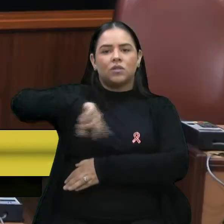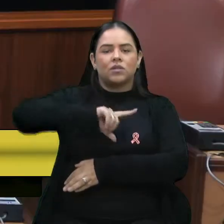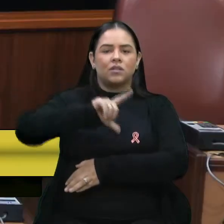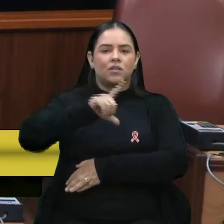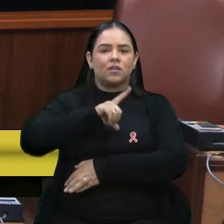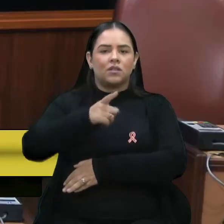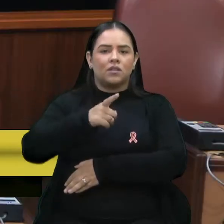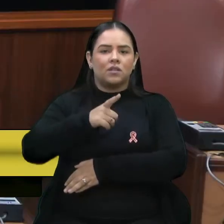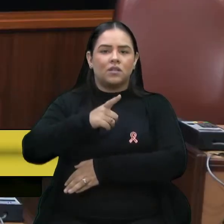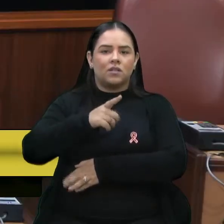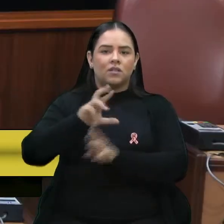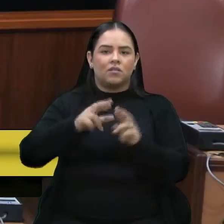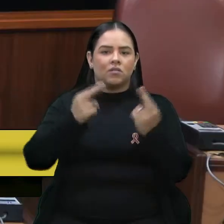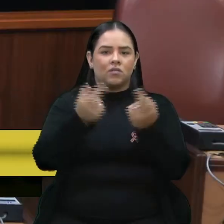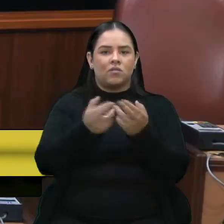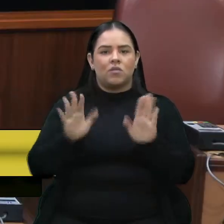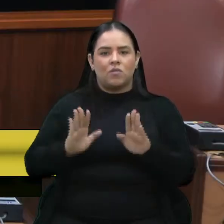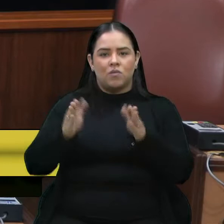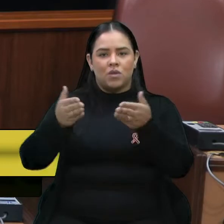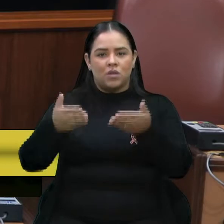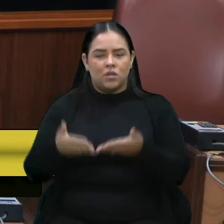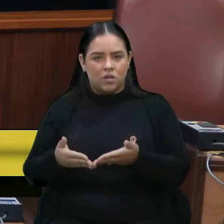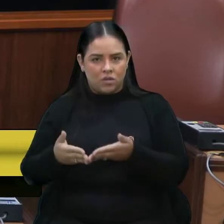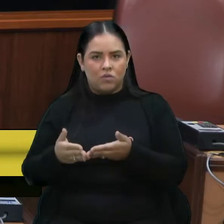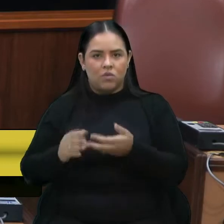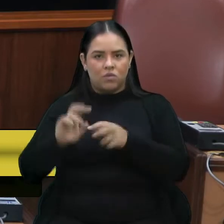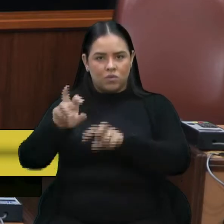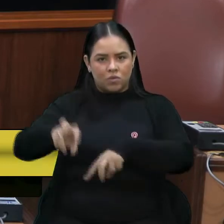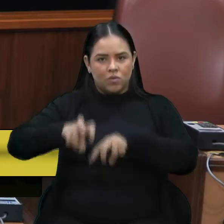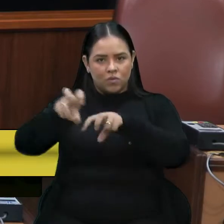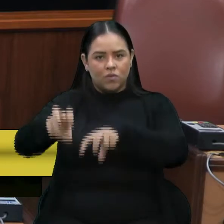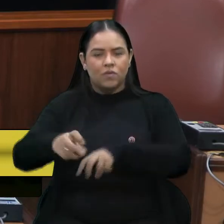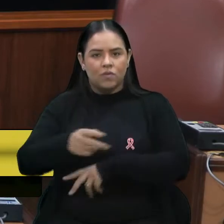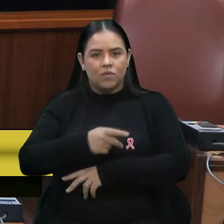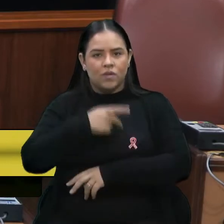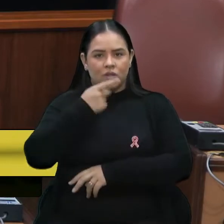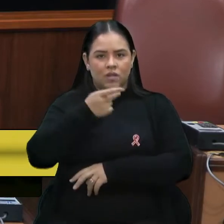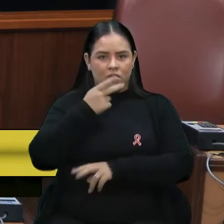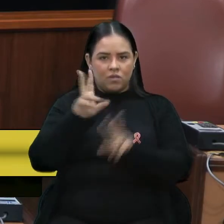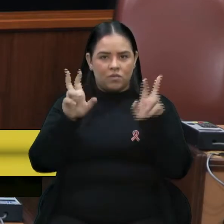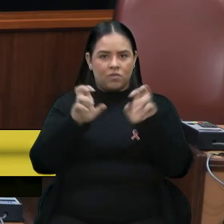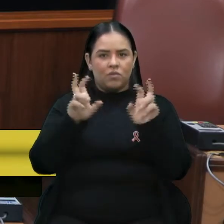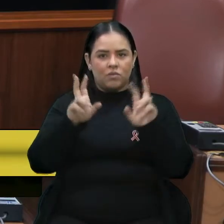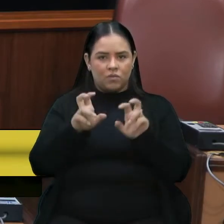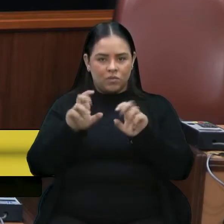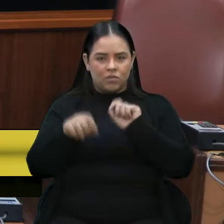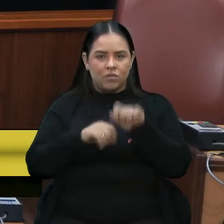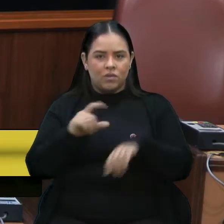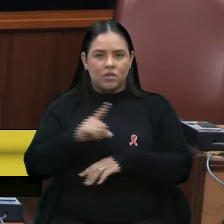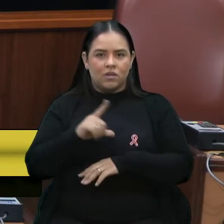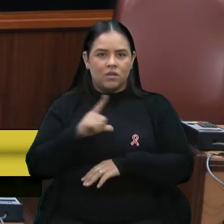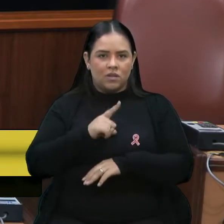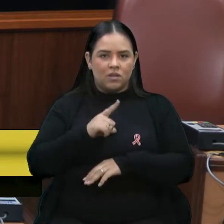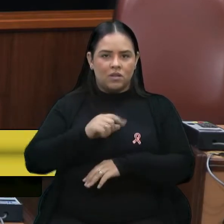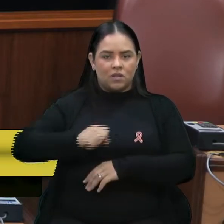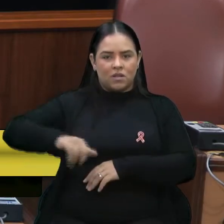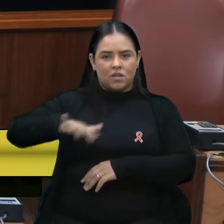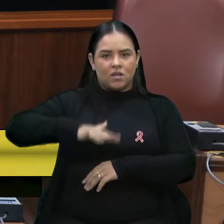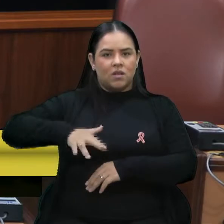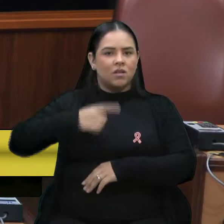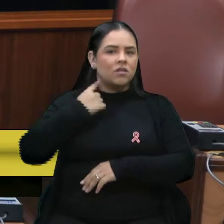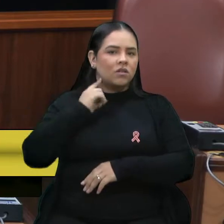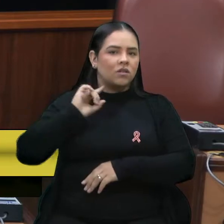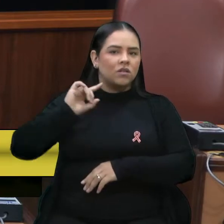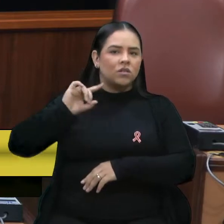reunião pública da Comissão de Agricultura, que vai tratar sobre a Unidade Regional de Serviços e Saneamentos Básicos da região